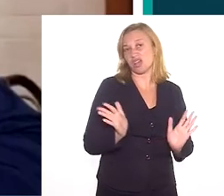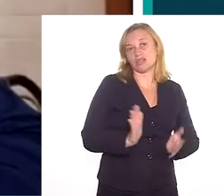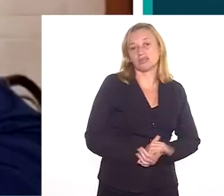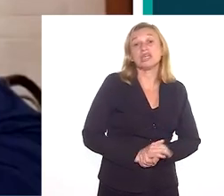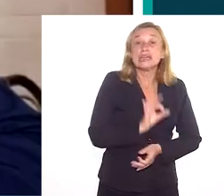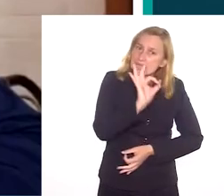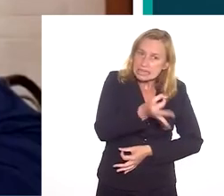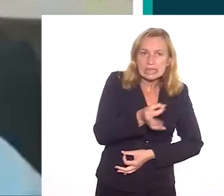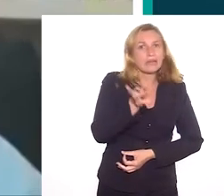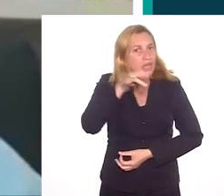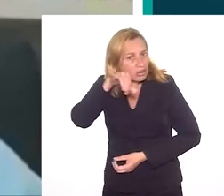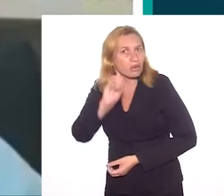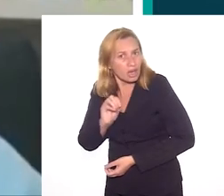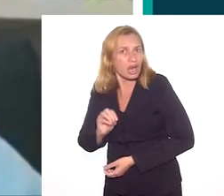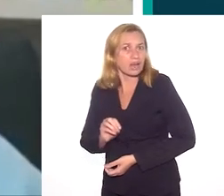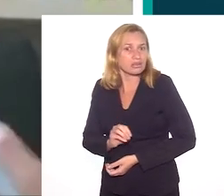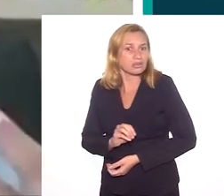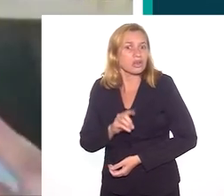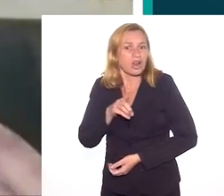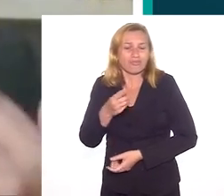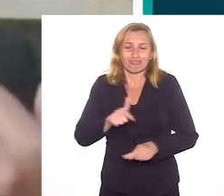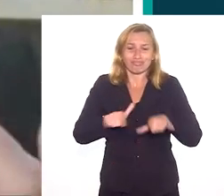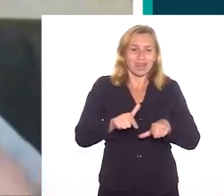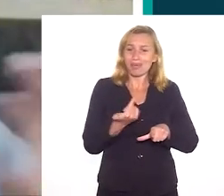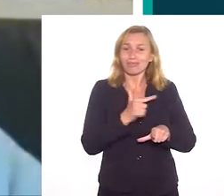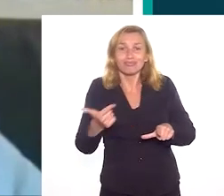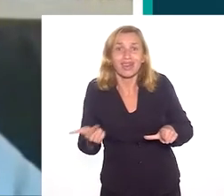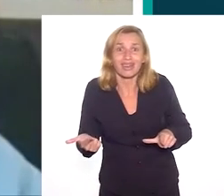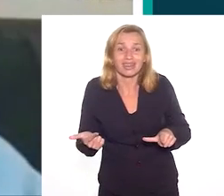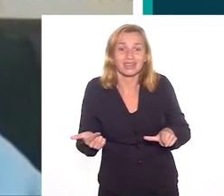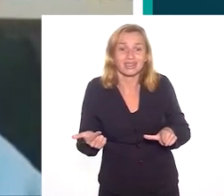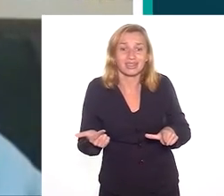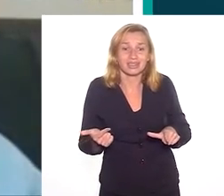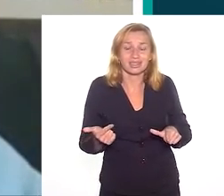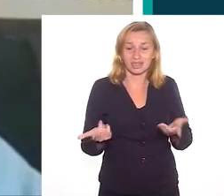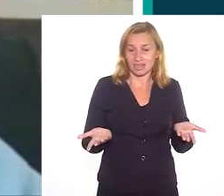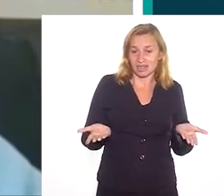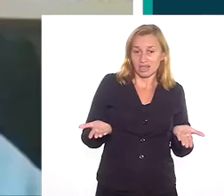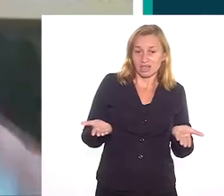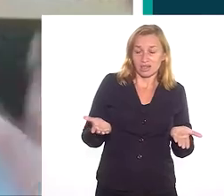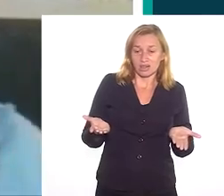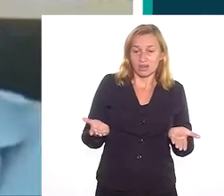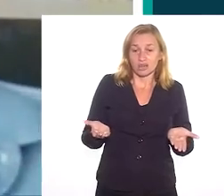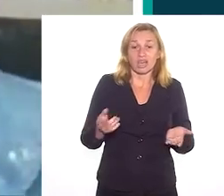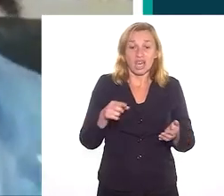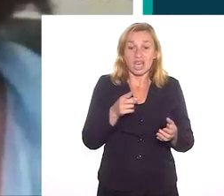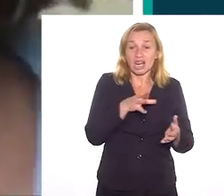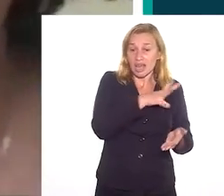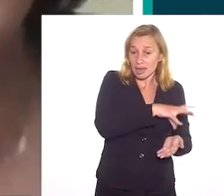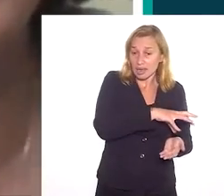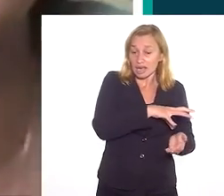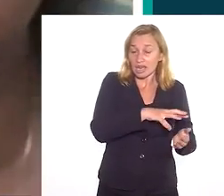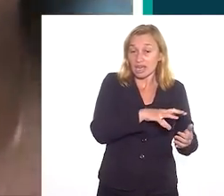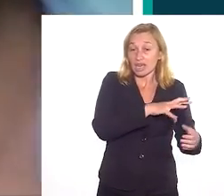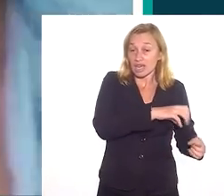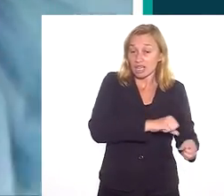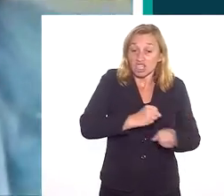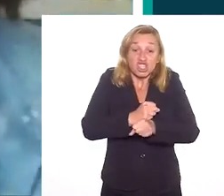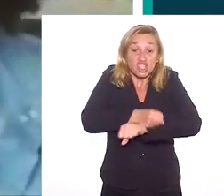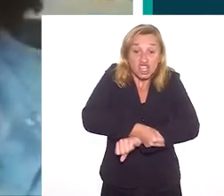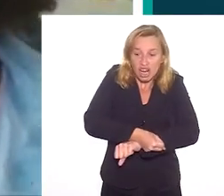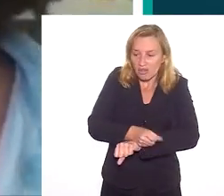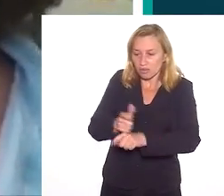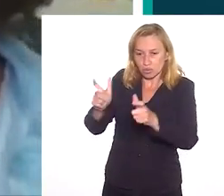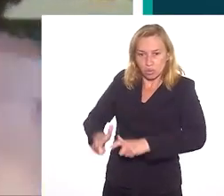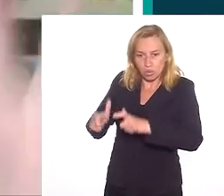despesa, exatamente, Ricardo, porque você tem... Ele não trabalha mais, ele é comprado como uma propriedade para exercer uma função